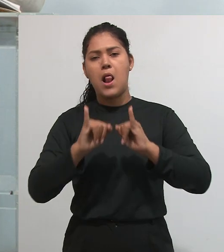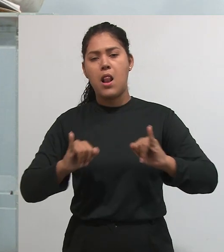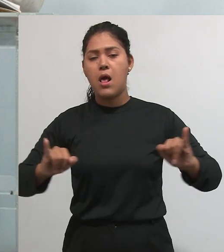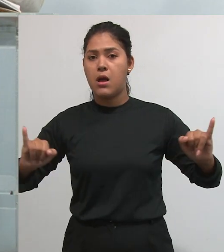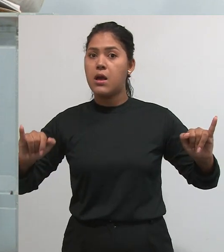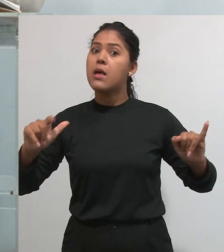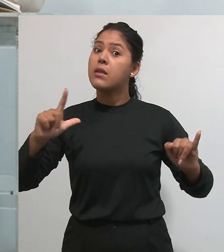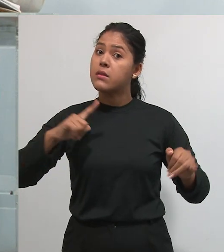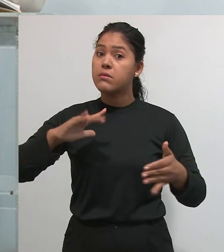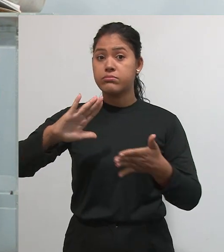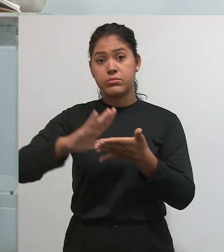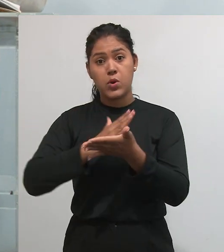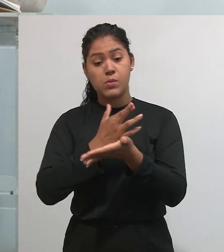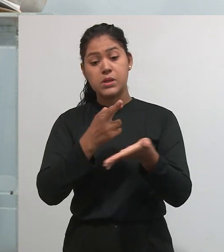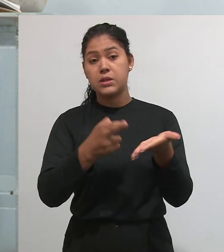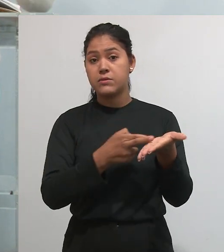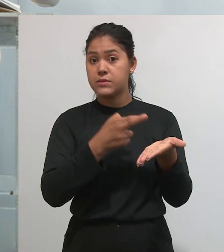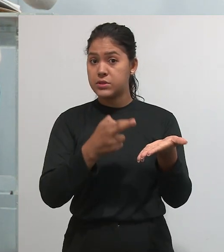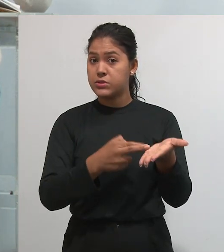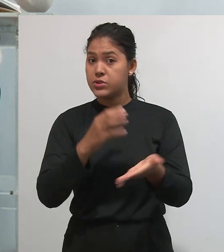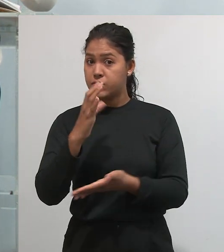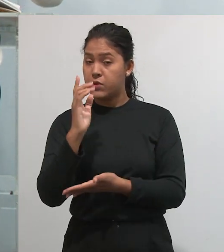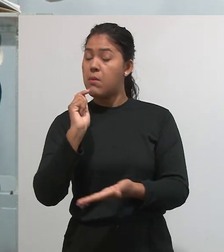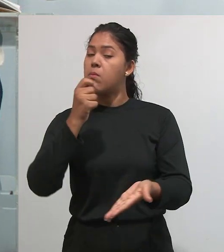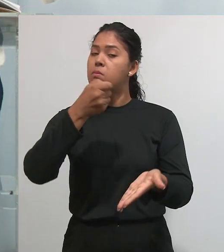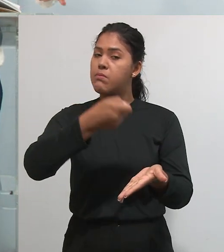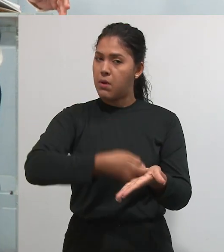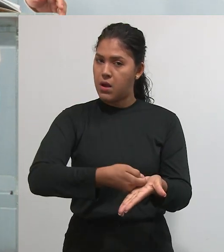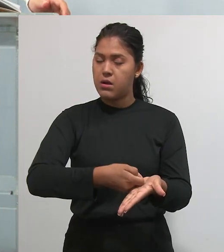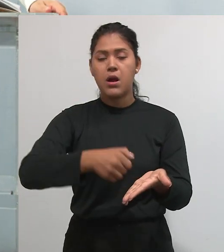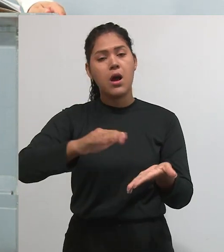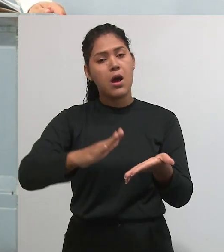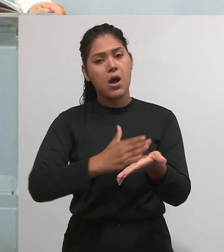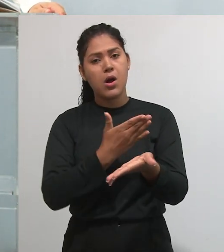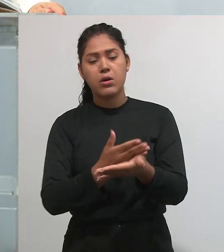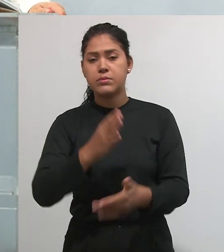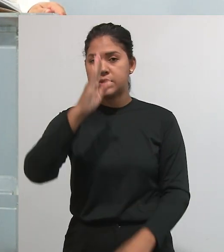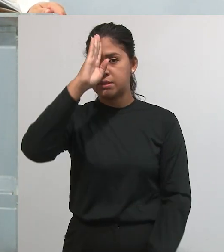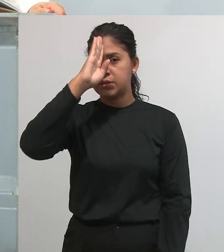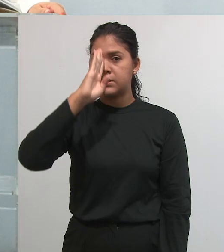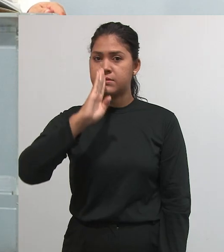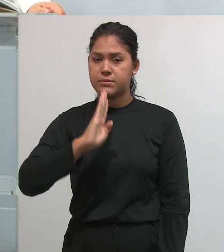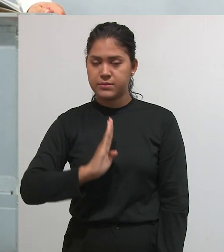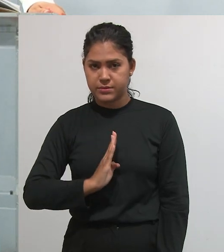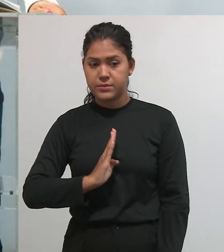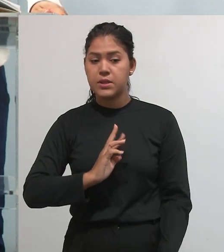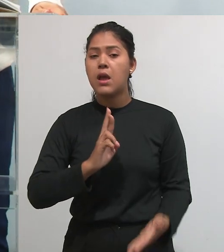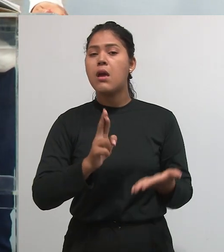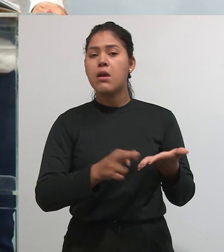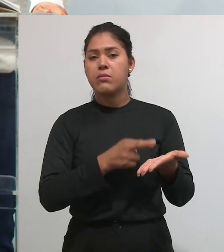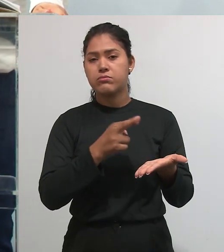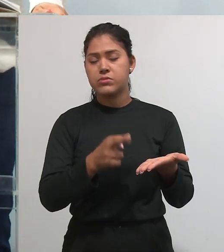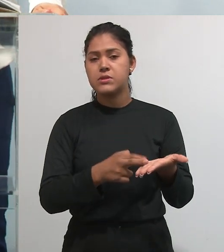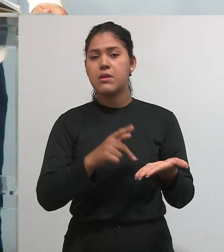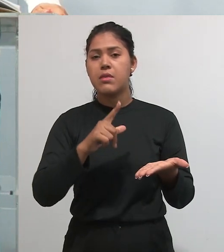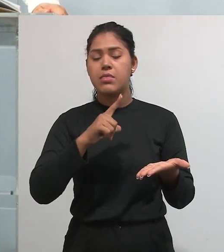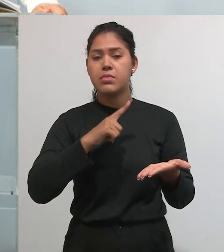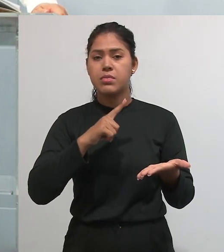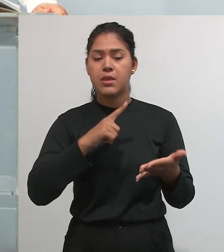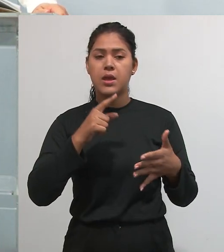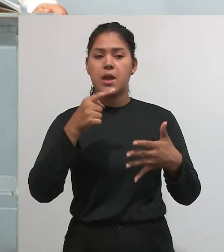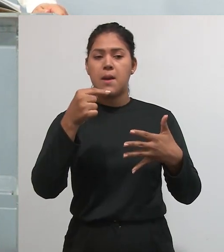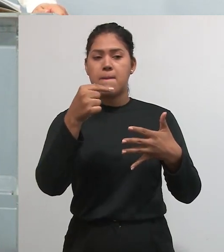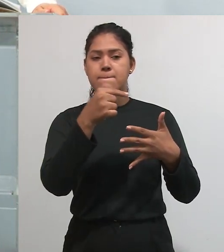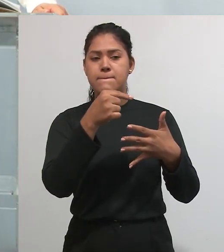ser pagas ou não, entendeu? E essas revistas são classificadas em níveis diferentes,